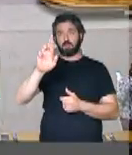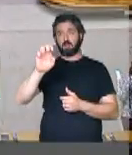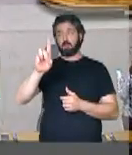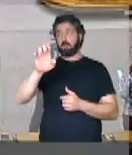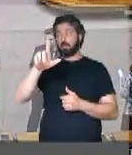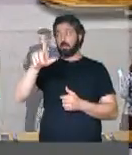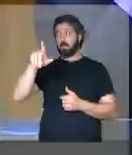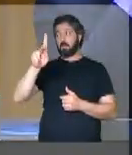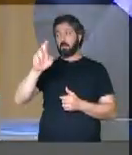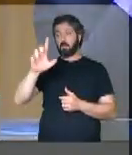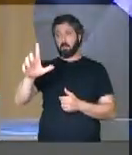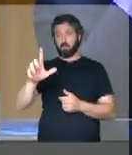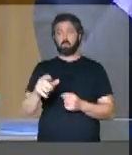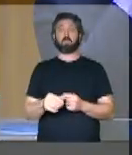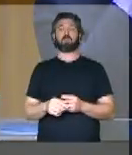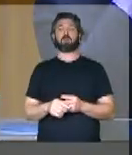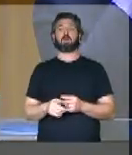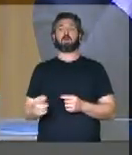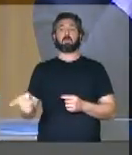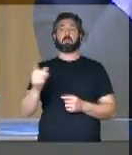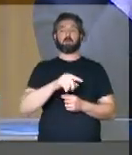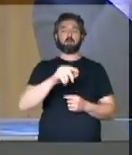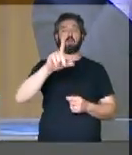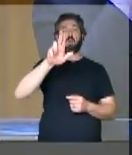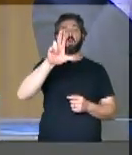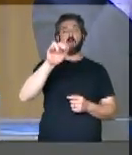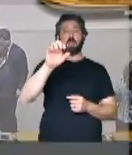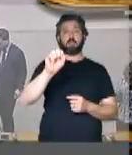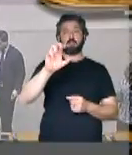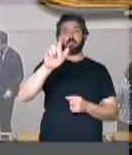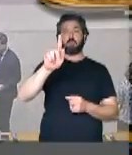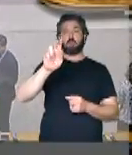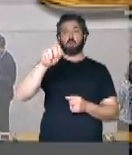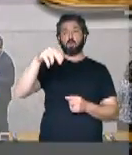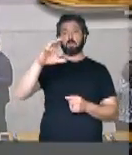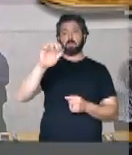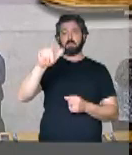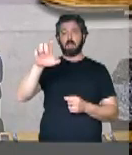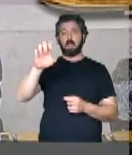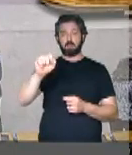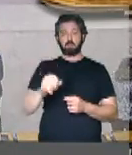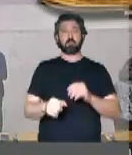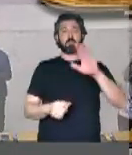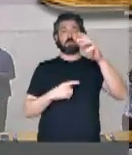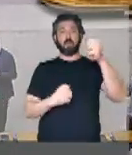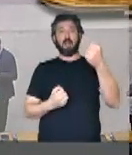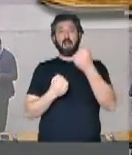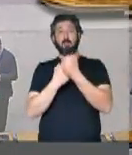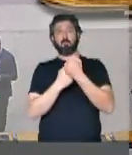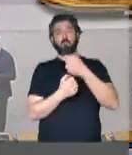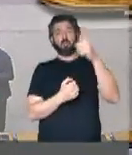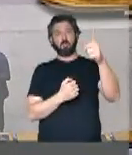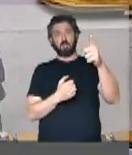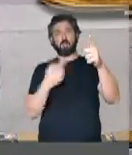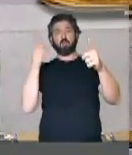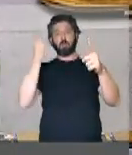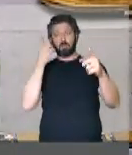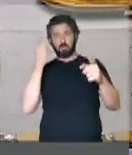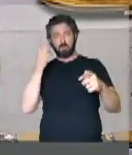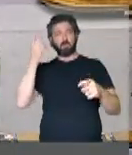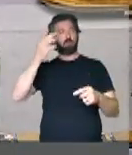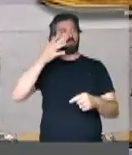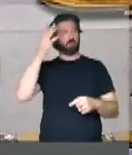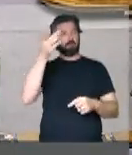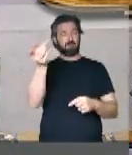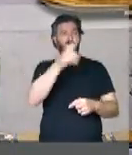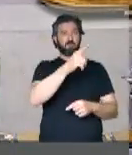Concedo o minuto ao deputado Lucas Gonçalves. Presidente, só para fazer coro ao discurso agora do nosso deputado